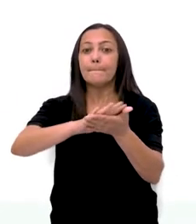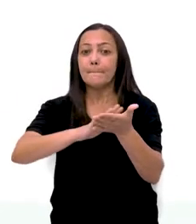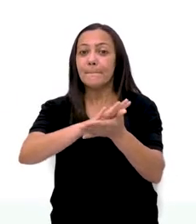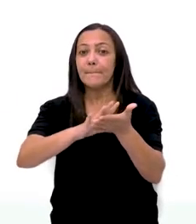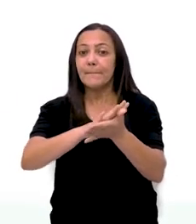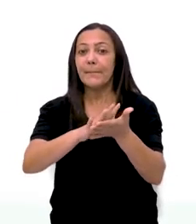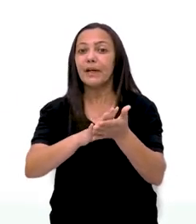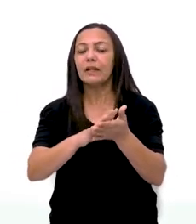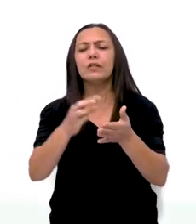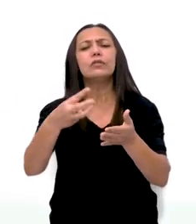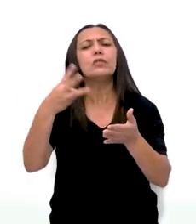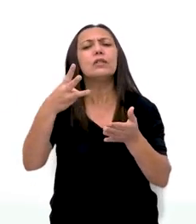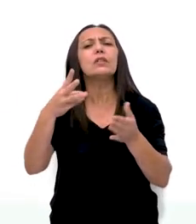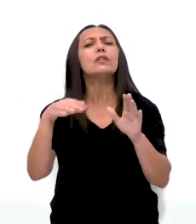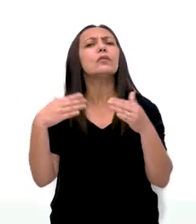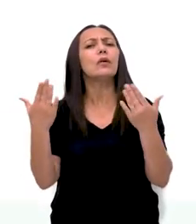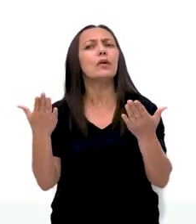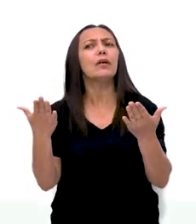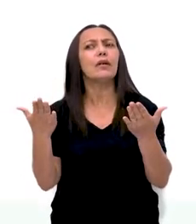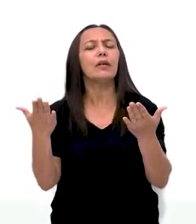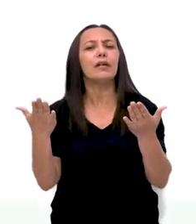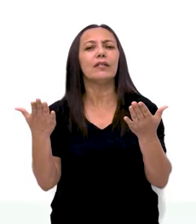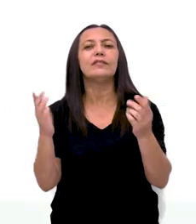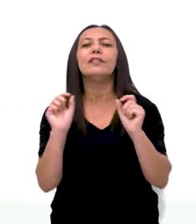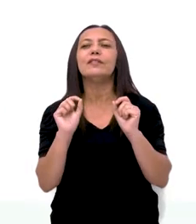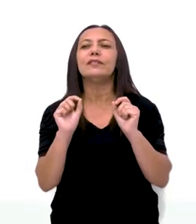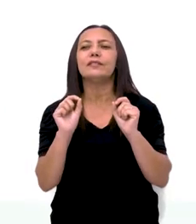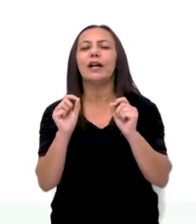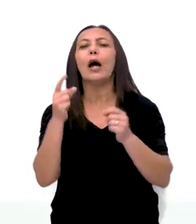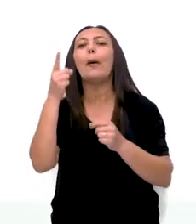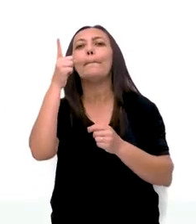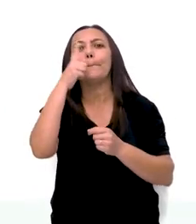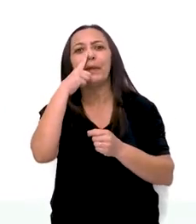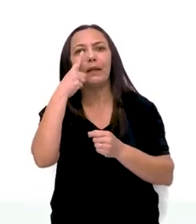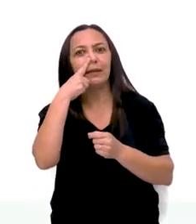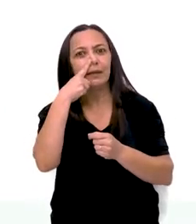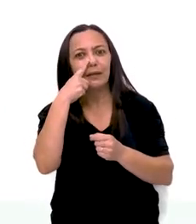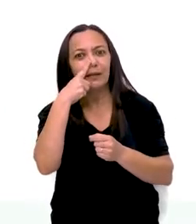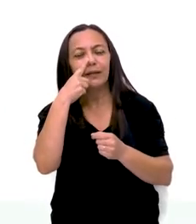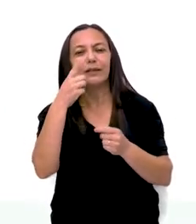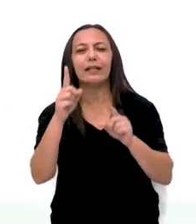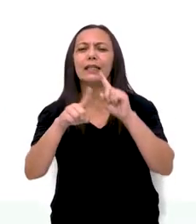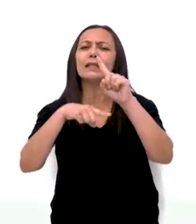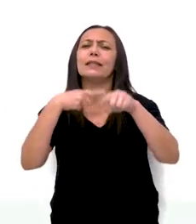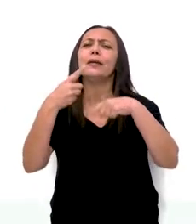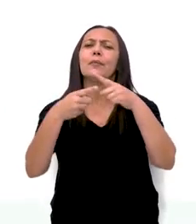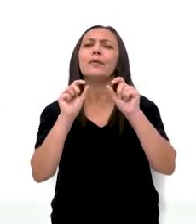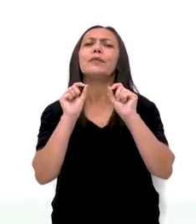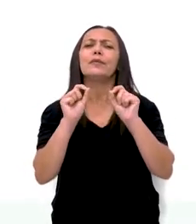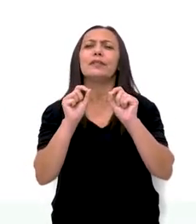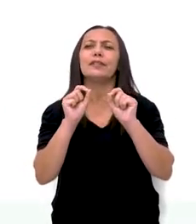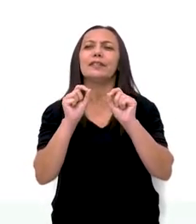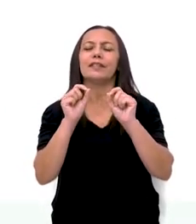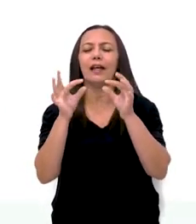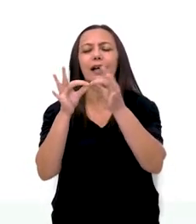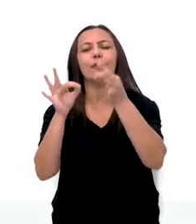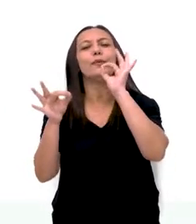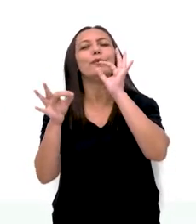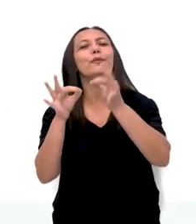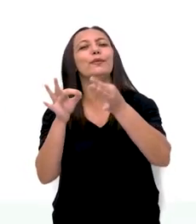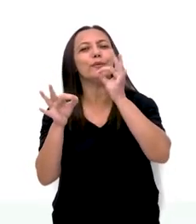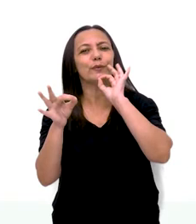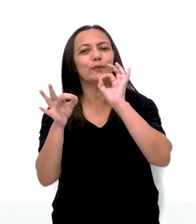E o terceiro, o biscoito. Em seguida foi a